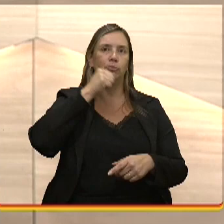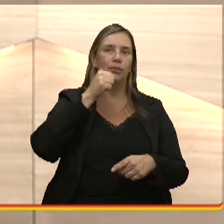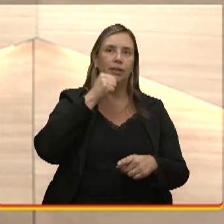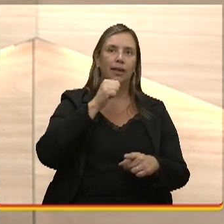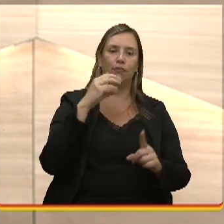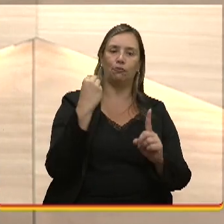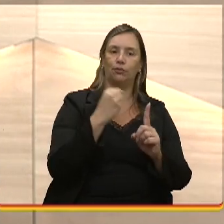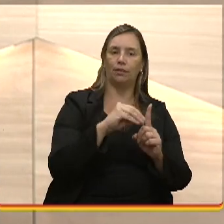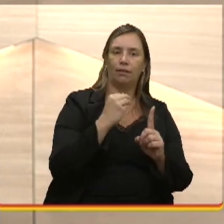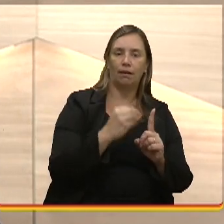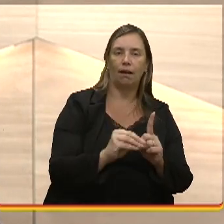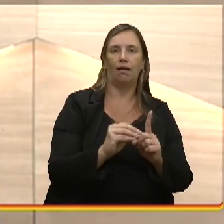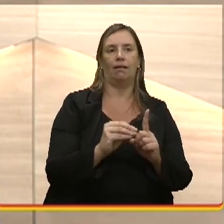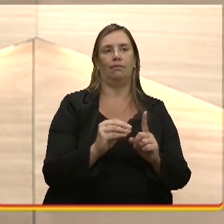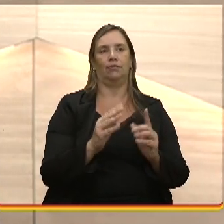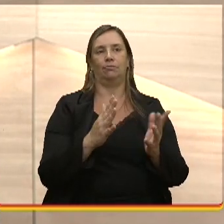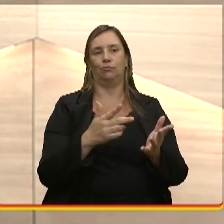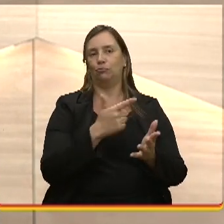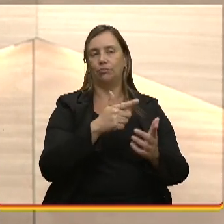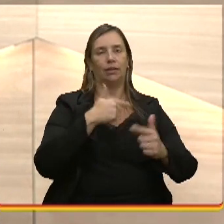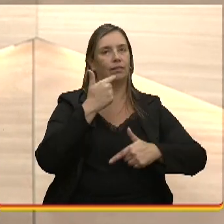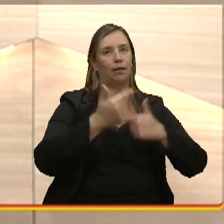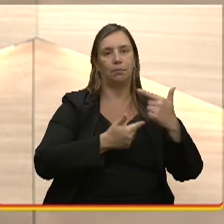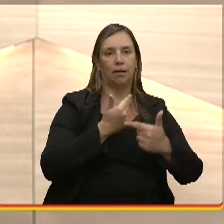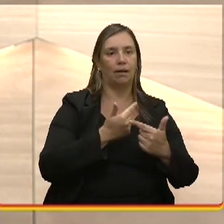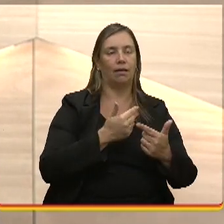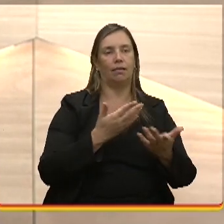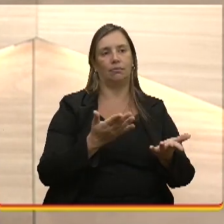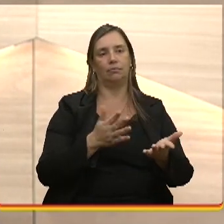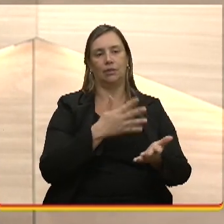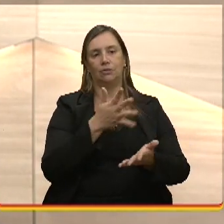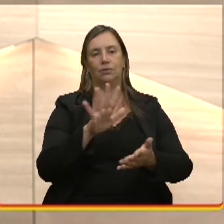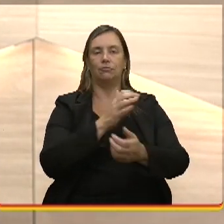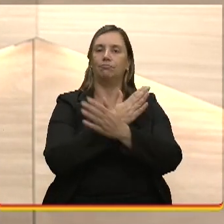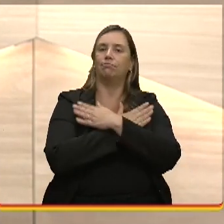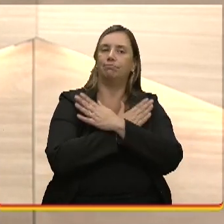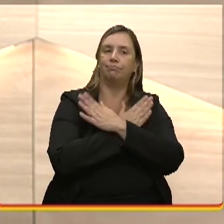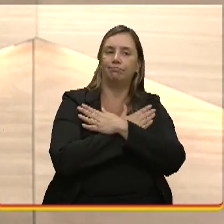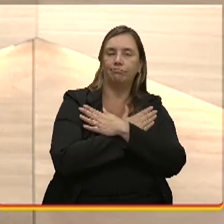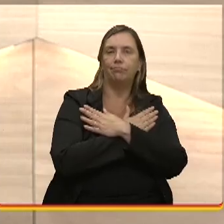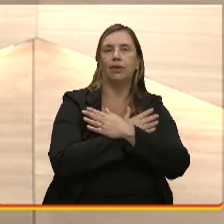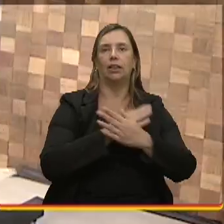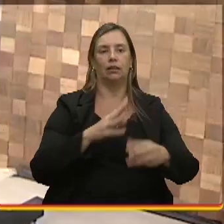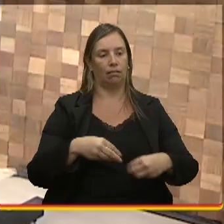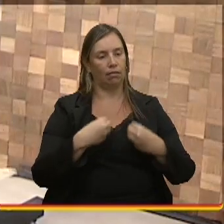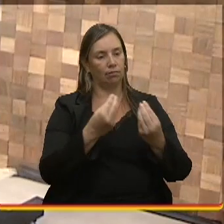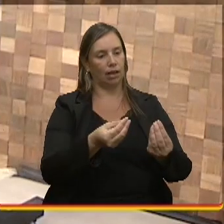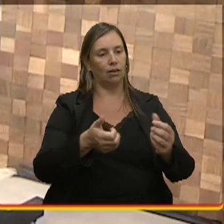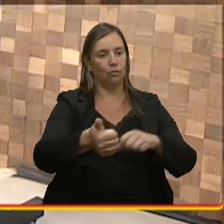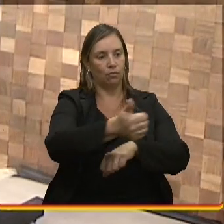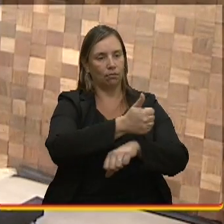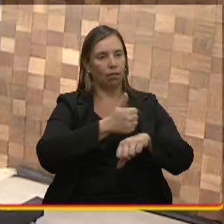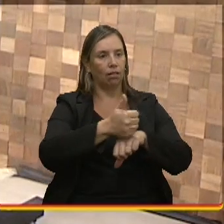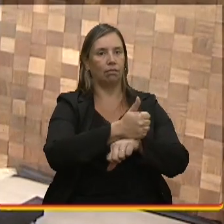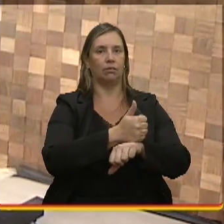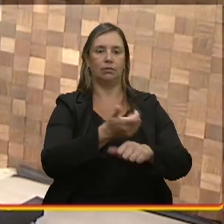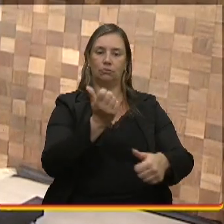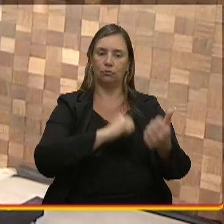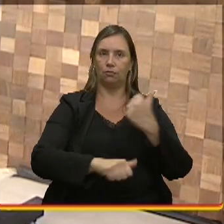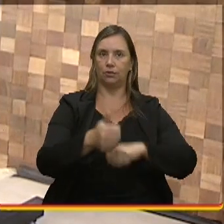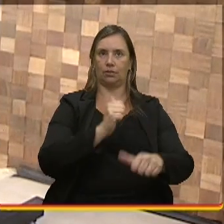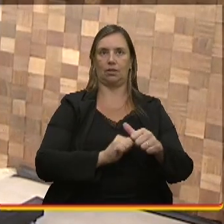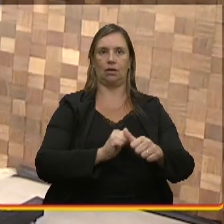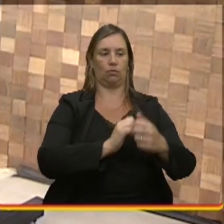mais no mercado de trabalho e vocês dão a oportunidade de uma qualificação profissional e autoestima, se empoderar